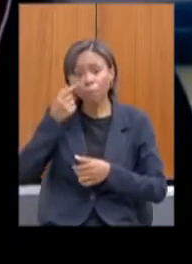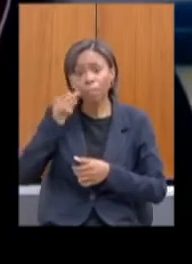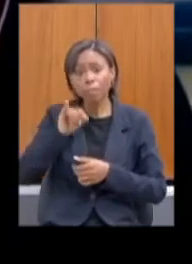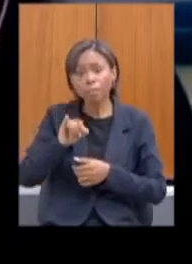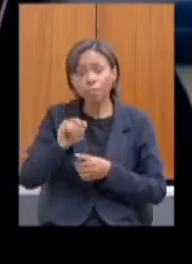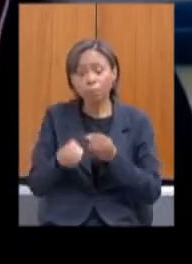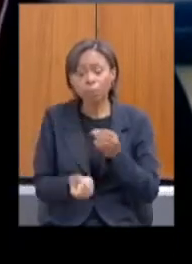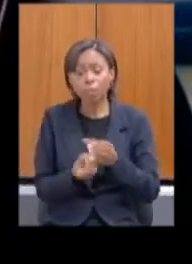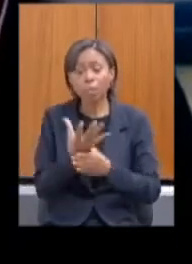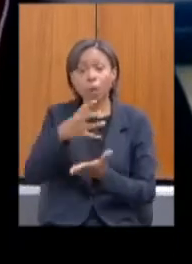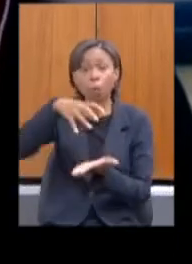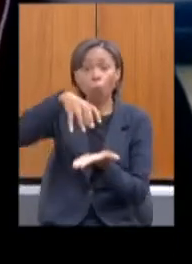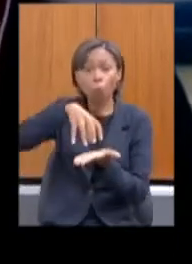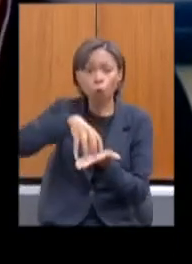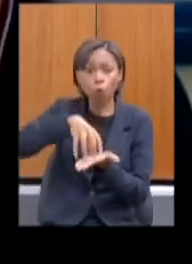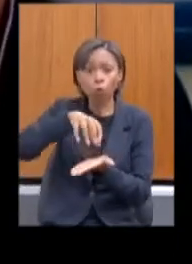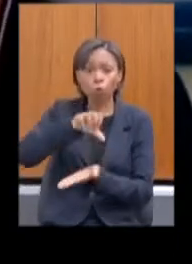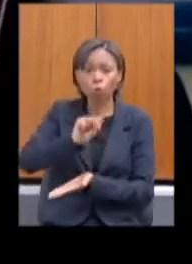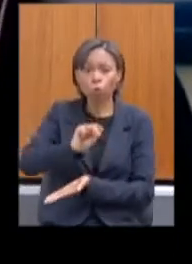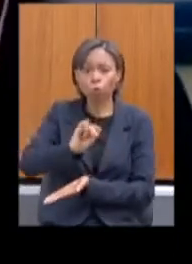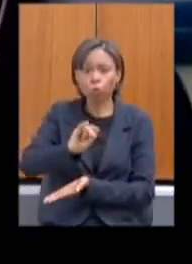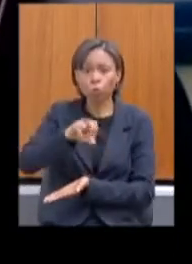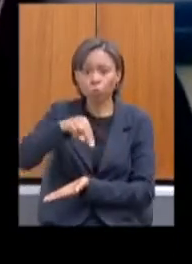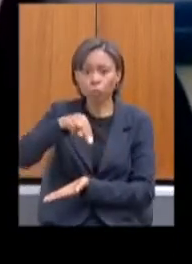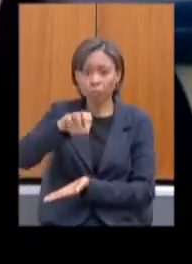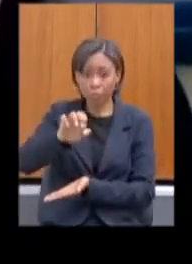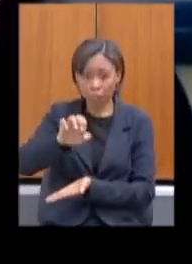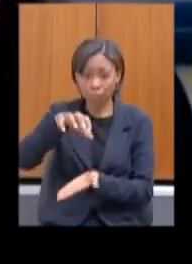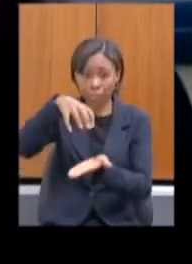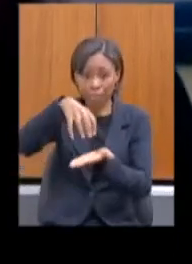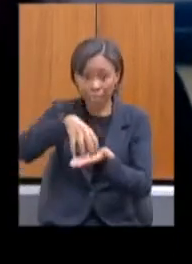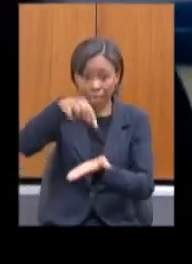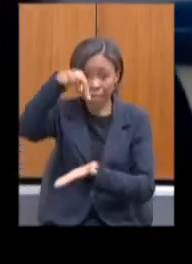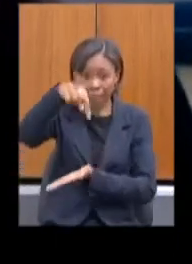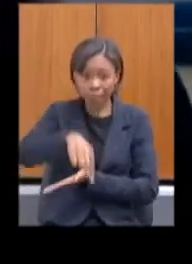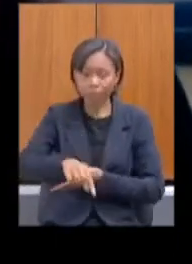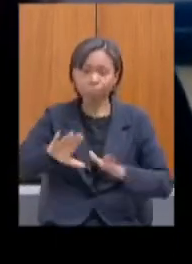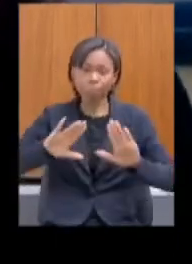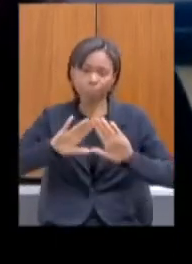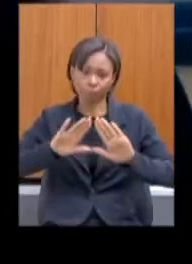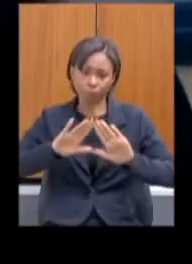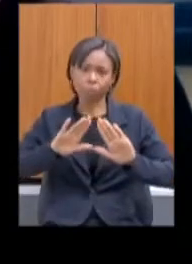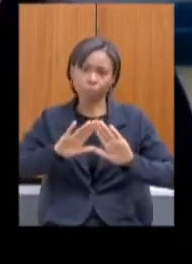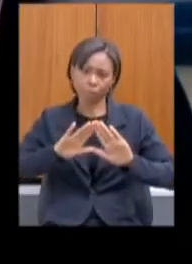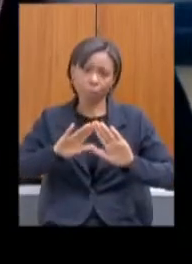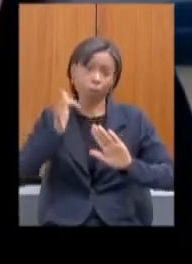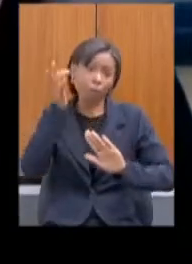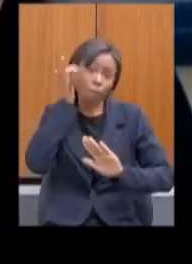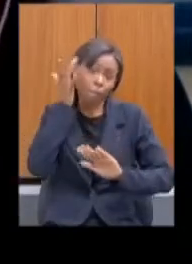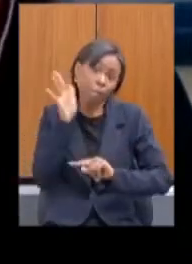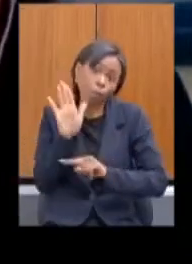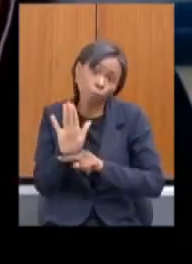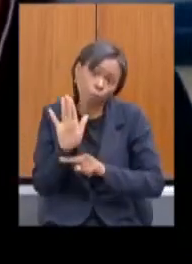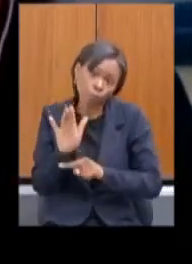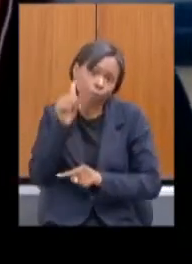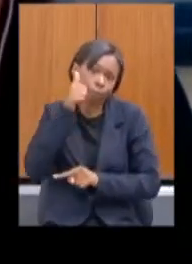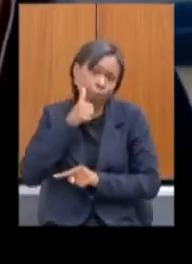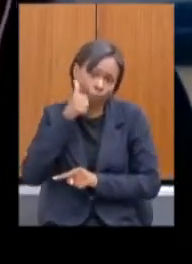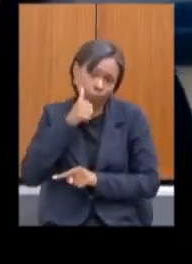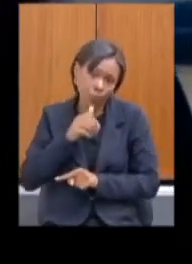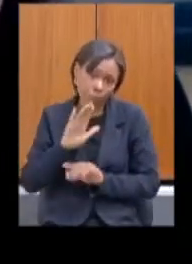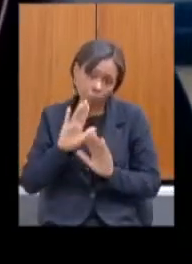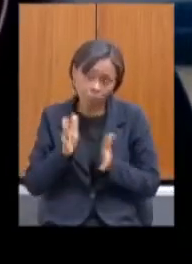CINE aqui na Assembleia, que eu acho que facilitaria, inclusive, o atendimento a essas mulheres. Eu queria saber se houve um